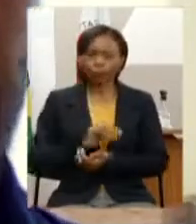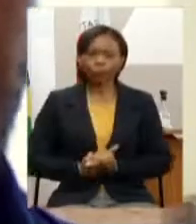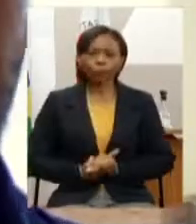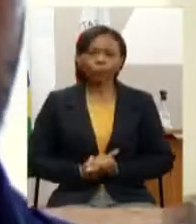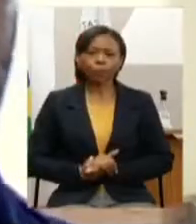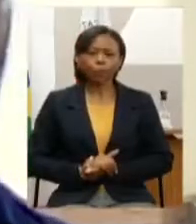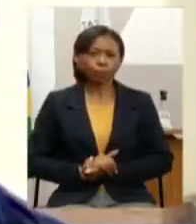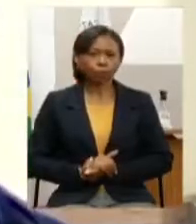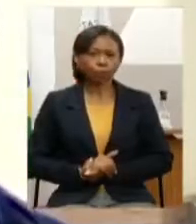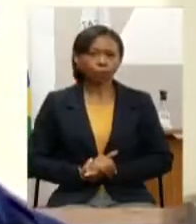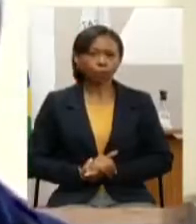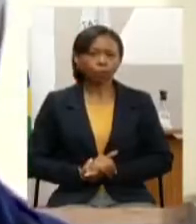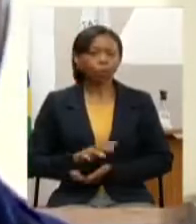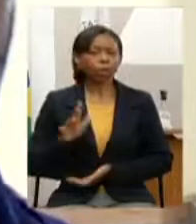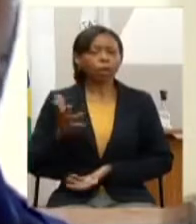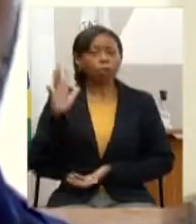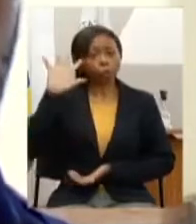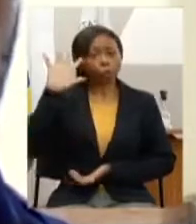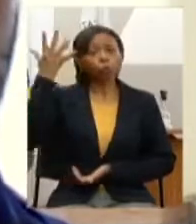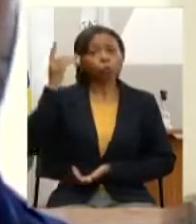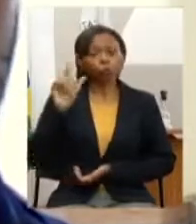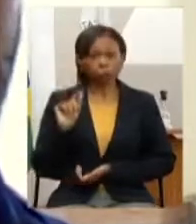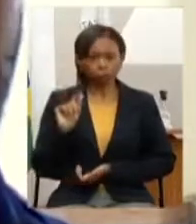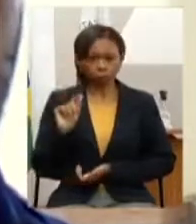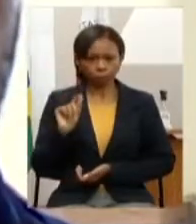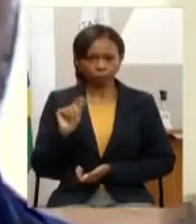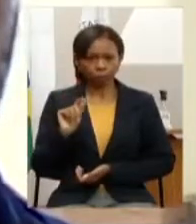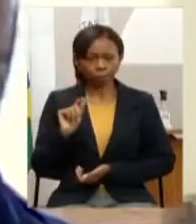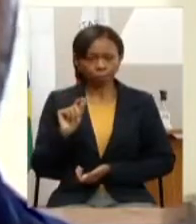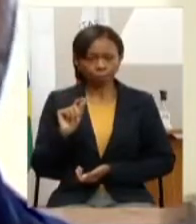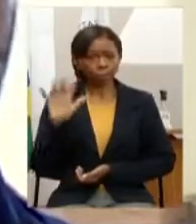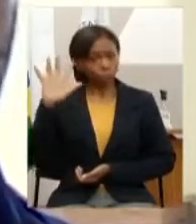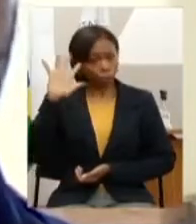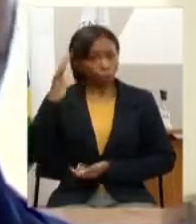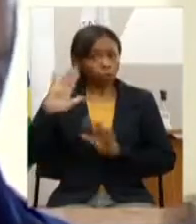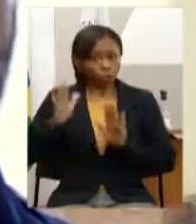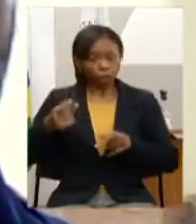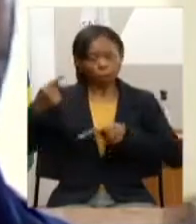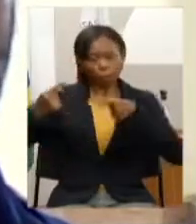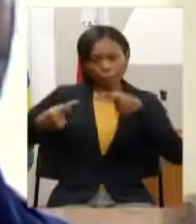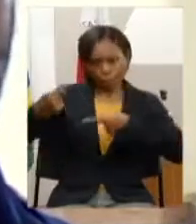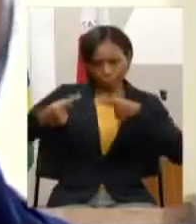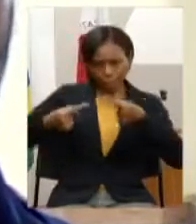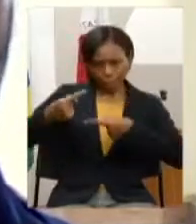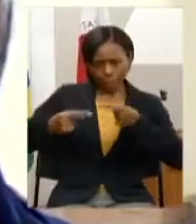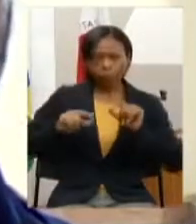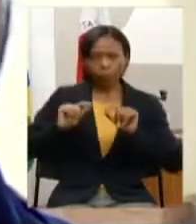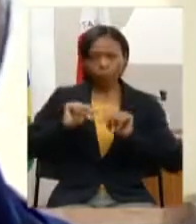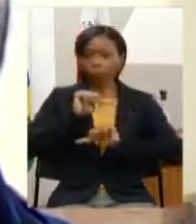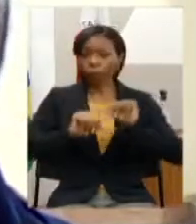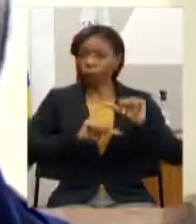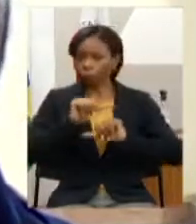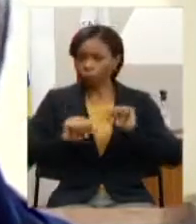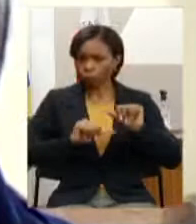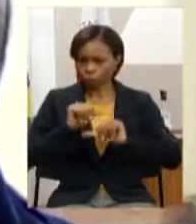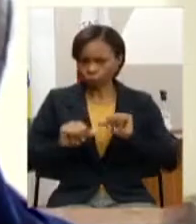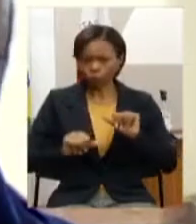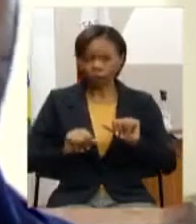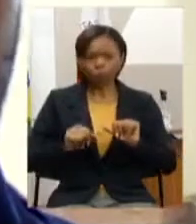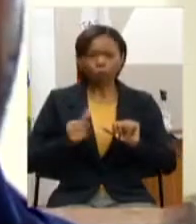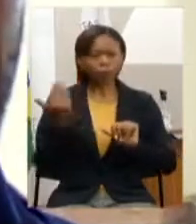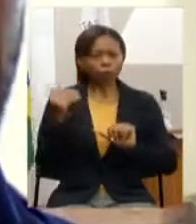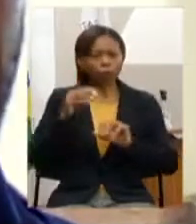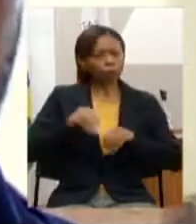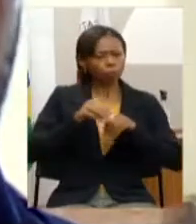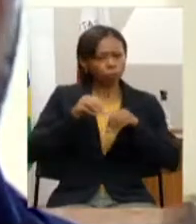aqui aos resultados como o resultado das discussões foram apresentadas sugestões de alteração do IPA de 2020 e 2023